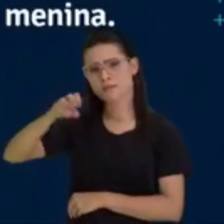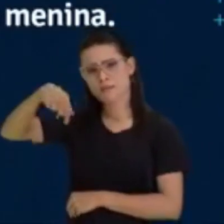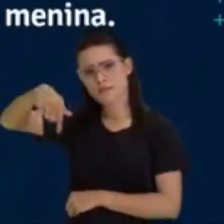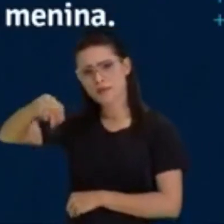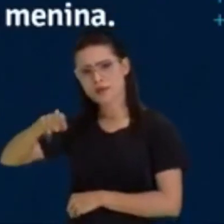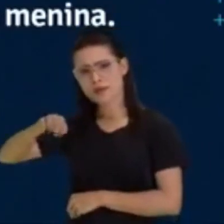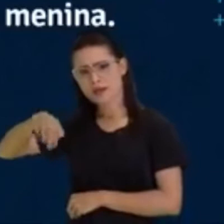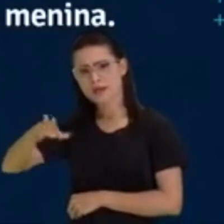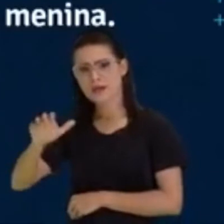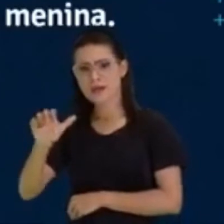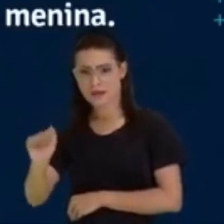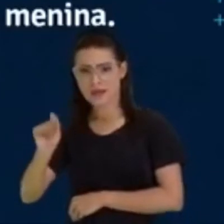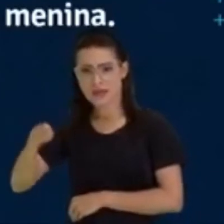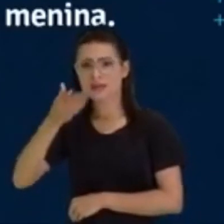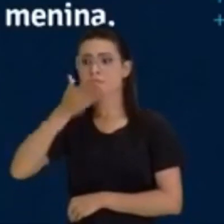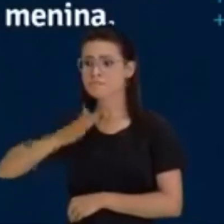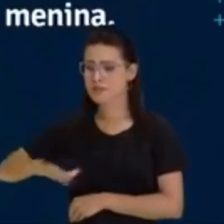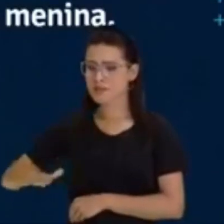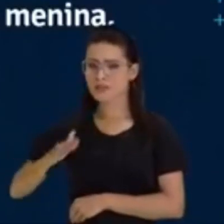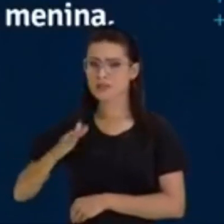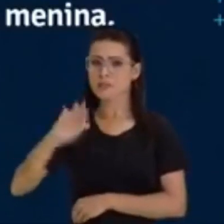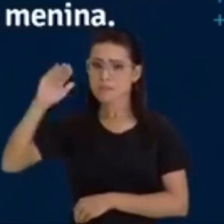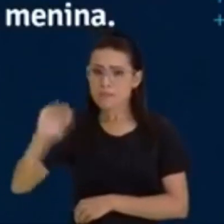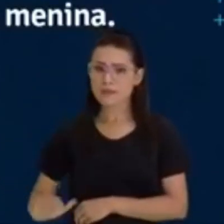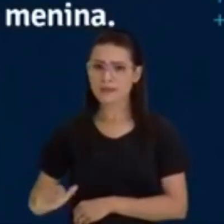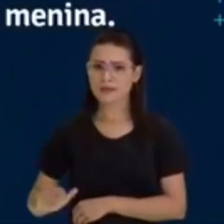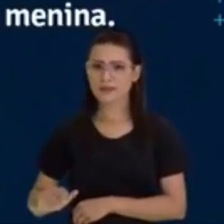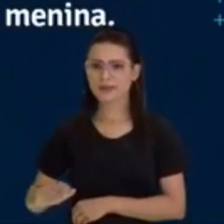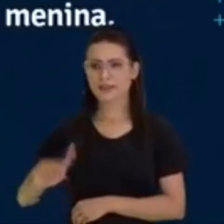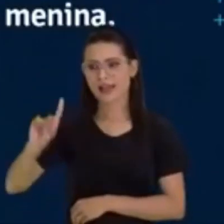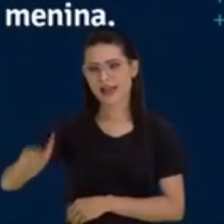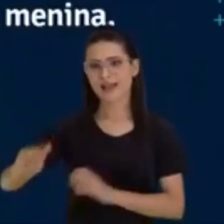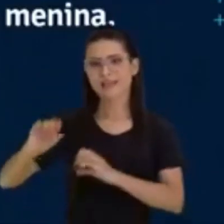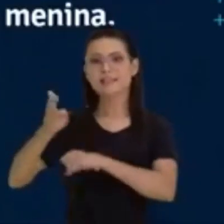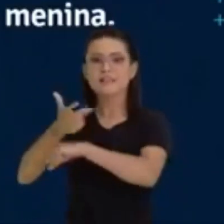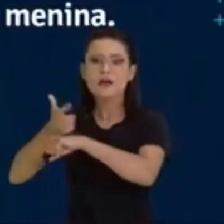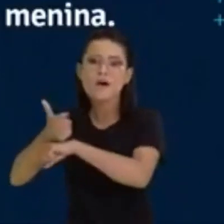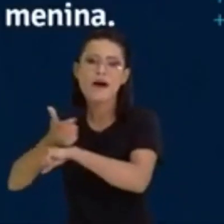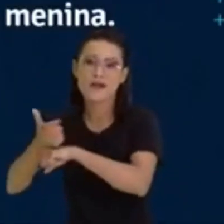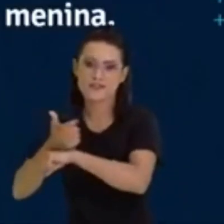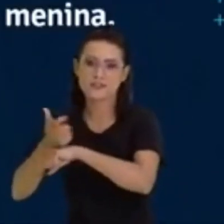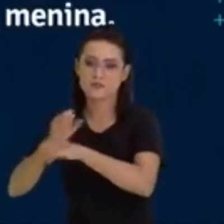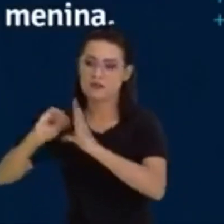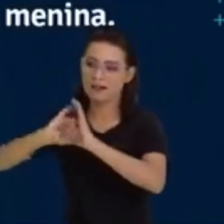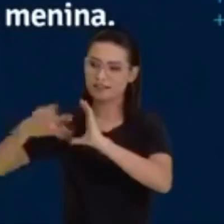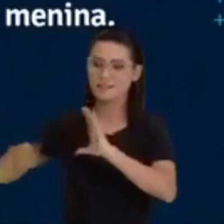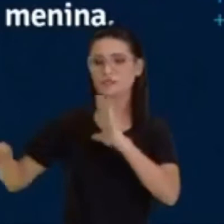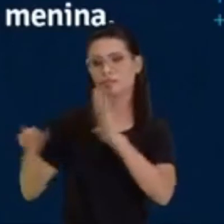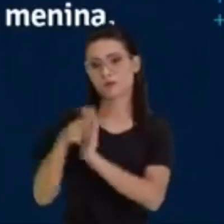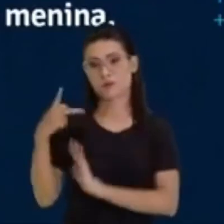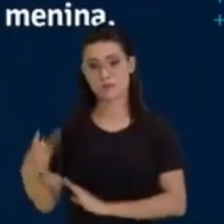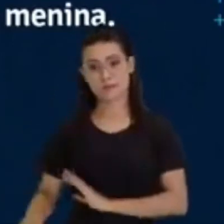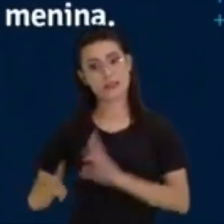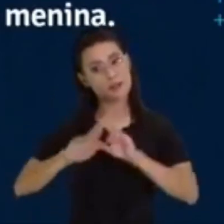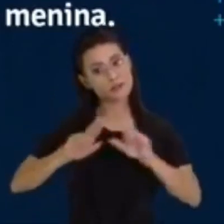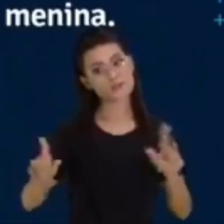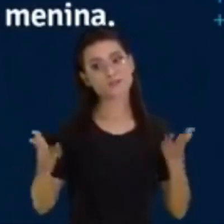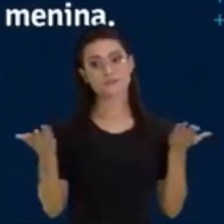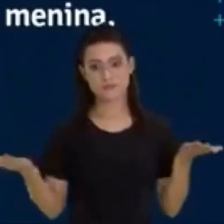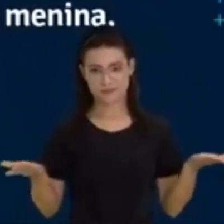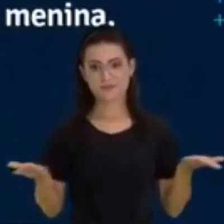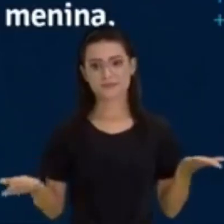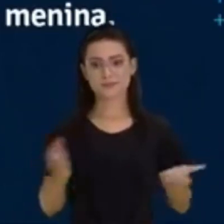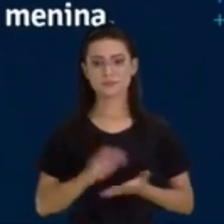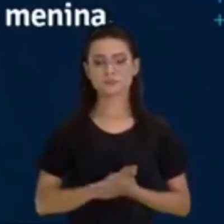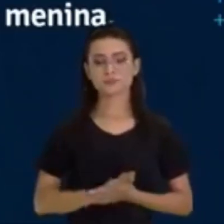a uma característica da menina. Quando nós, em um texto, lemos um trecho do texto que traz